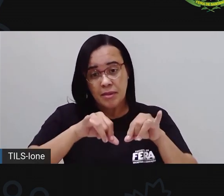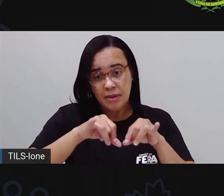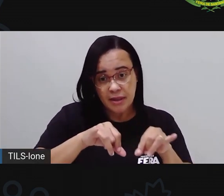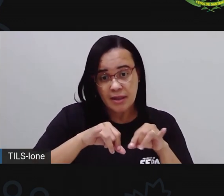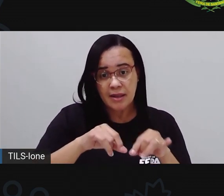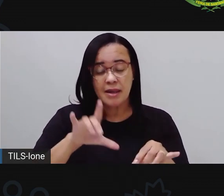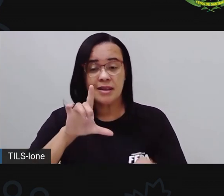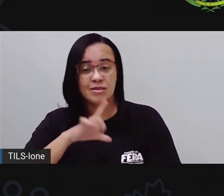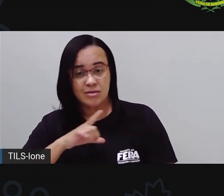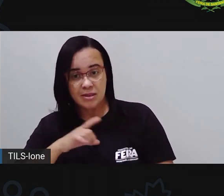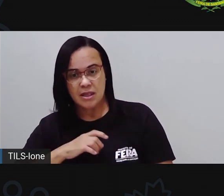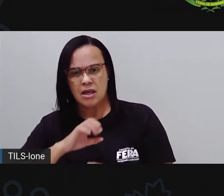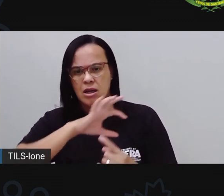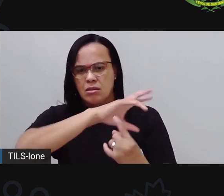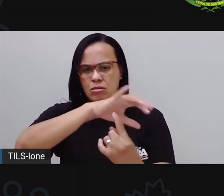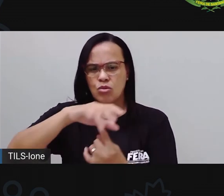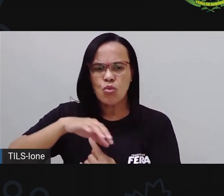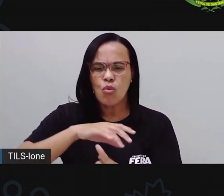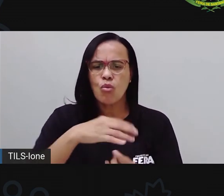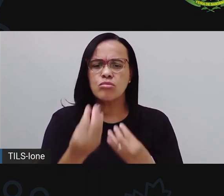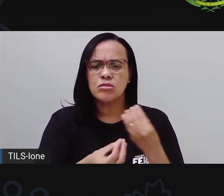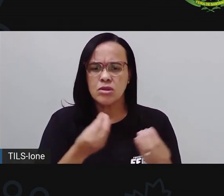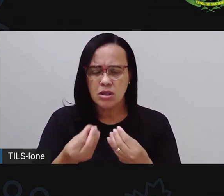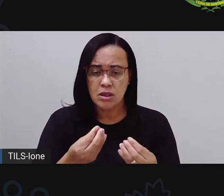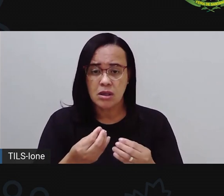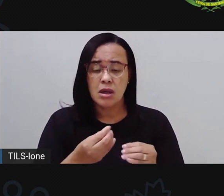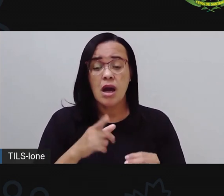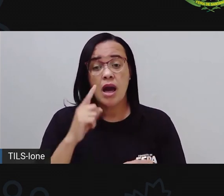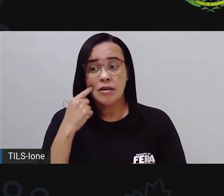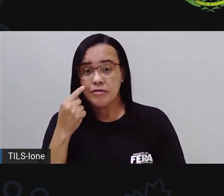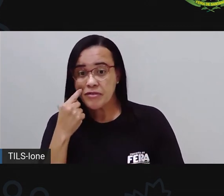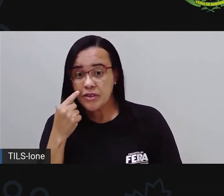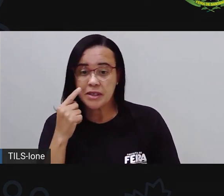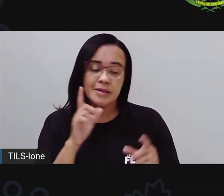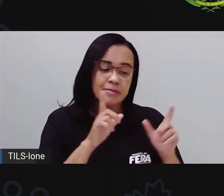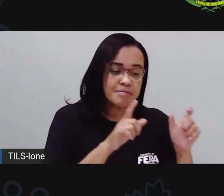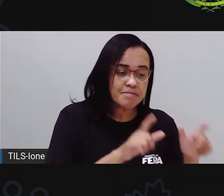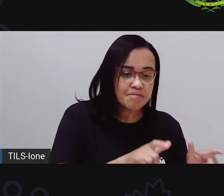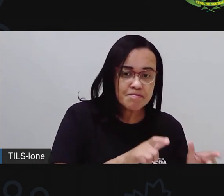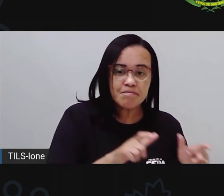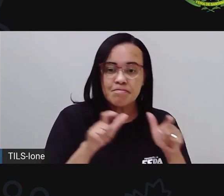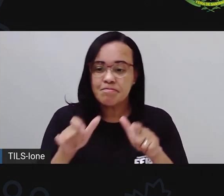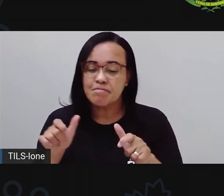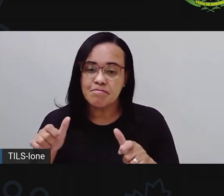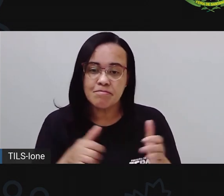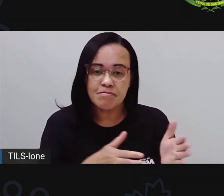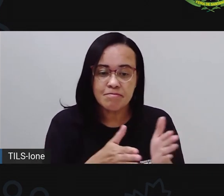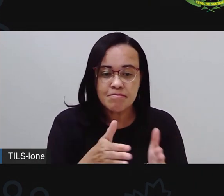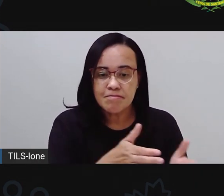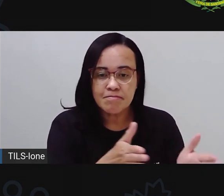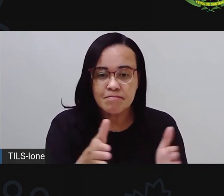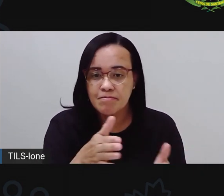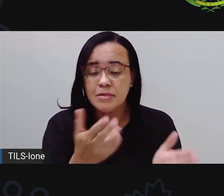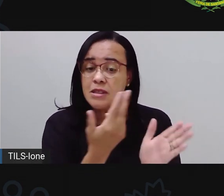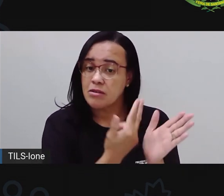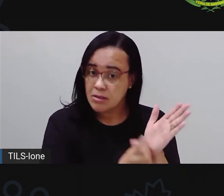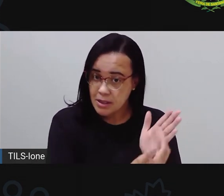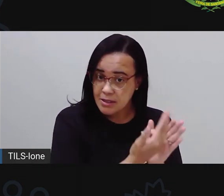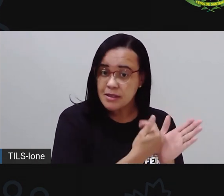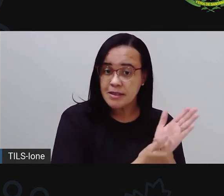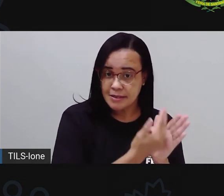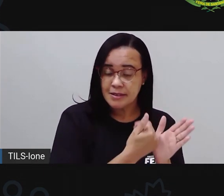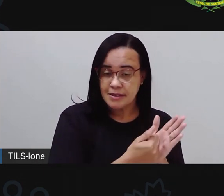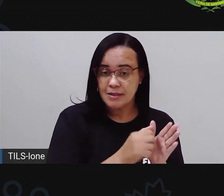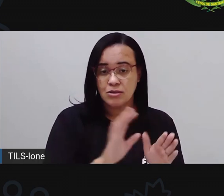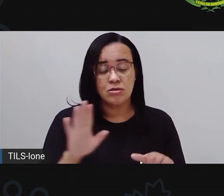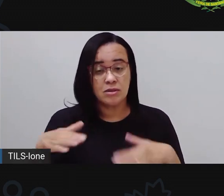praças, então vocês vão colocando esses detalhes nos caminhos por onde vocês passam pra chegar até a escola de vocês. E uma coisa que pode ajudar vocês